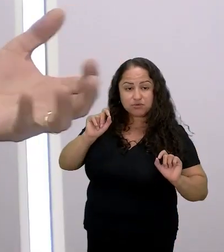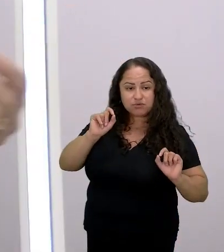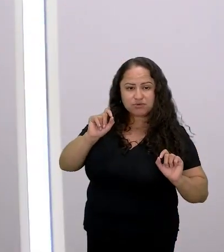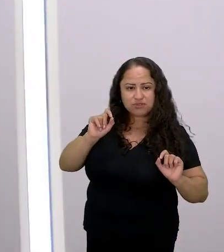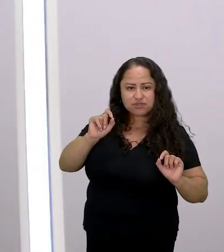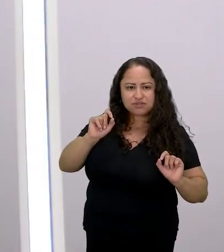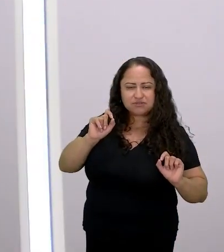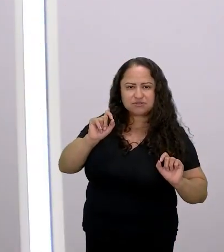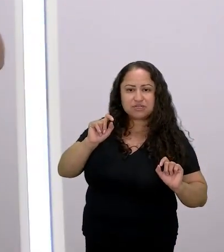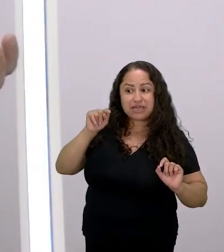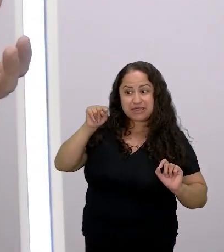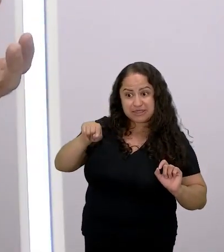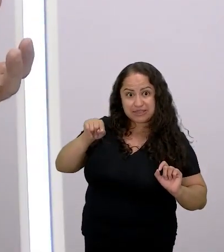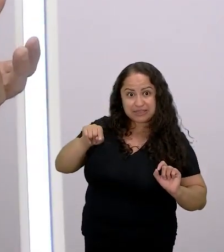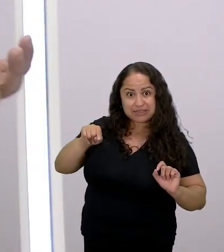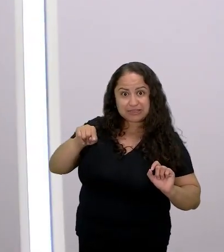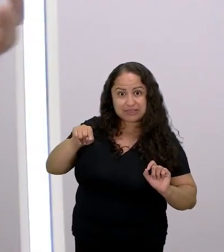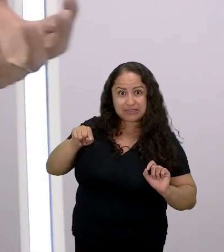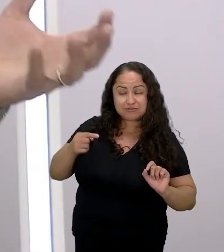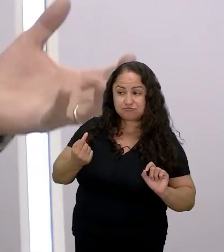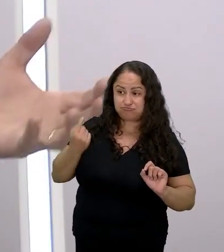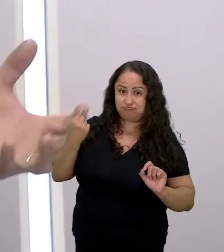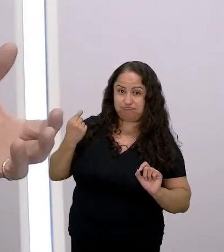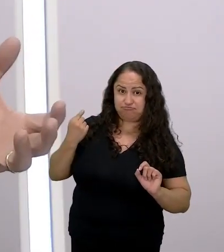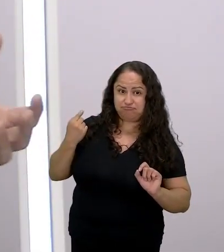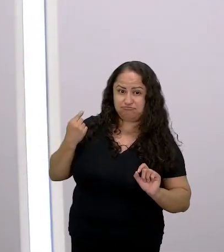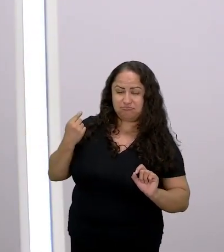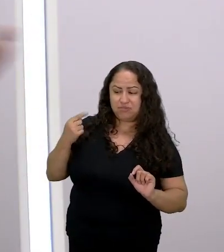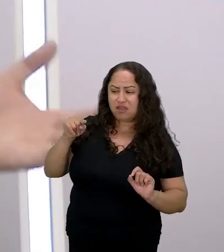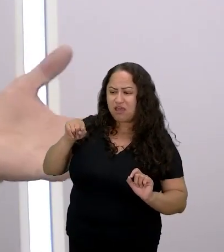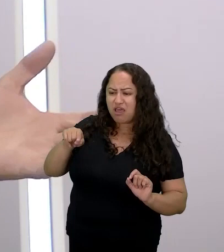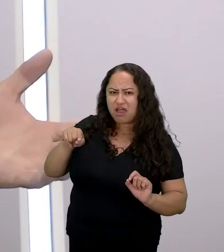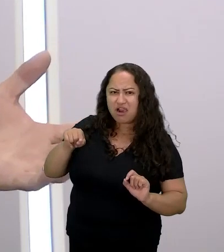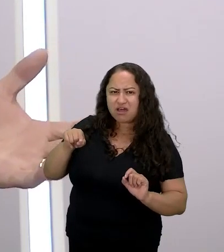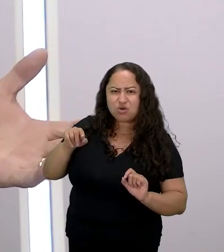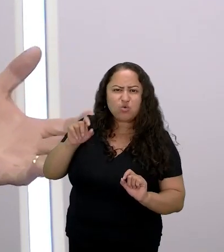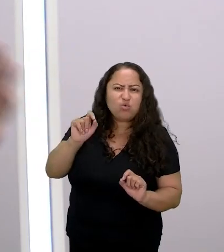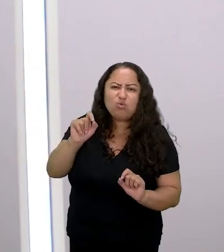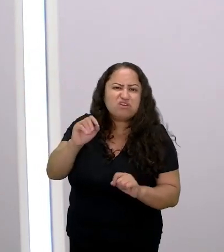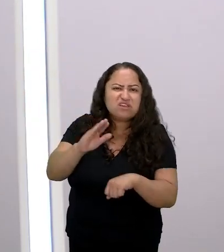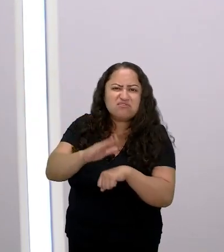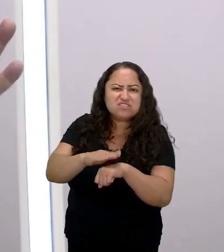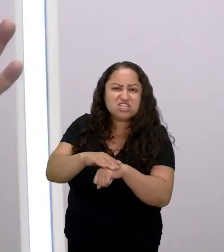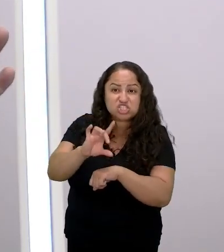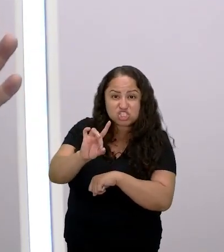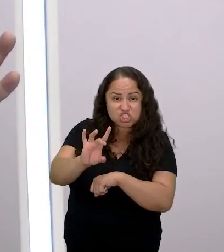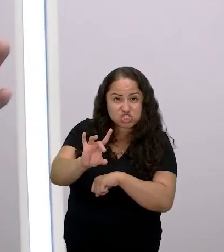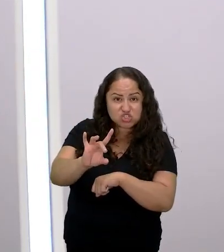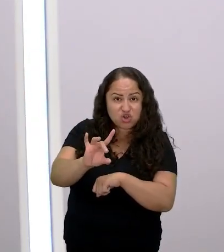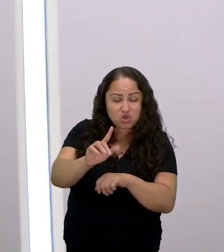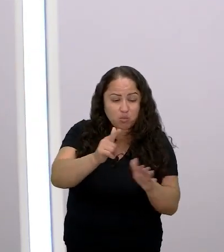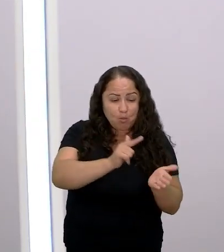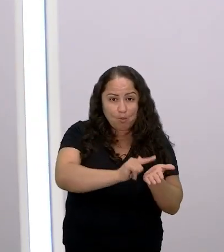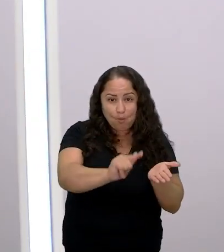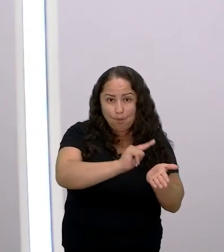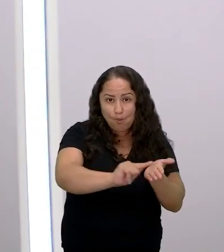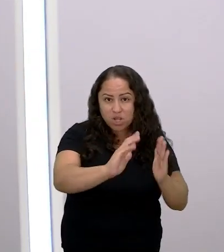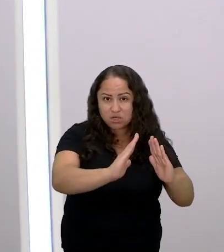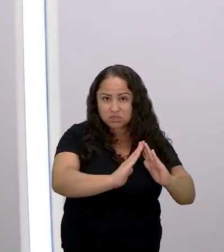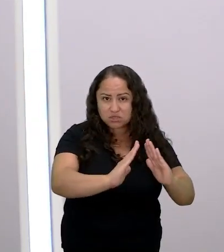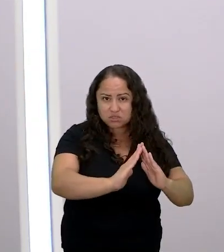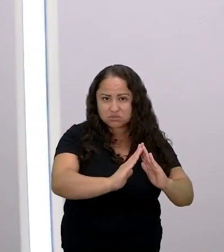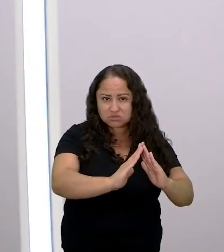ocasião ela servia pra que de fato pra cuidar da casa e pra reproduzir porque elas não tinham